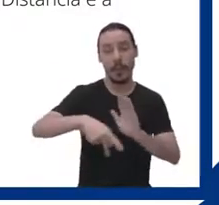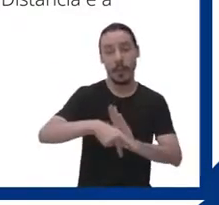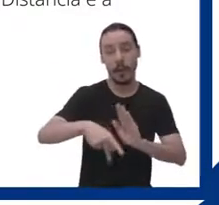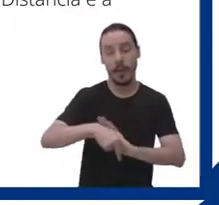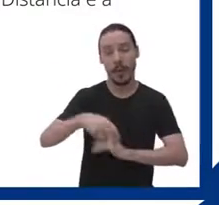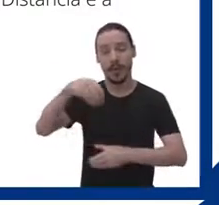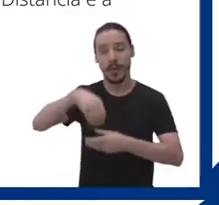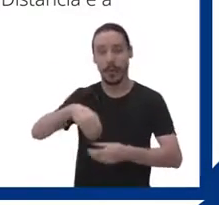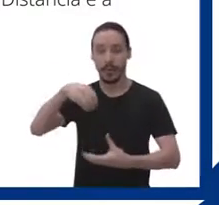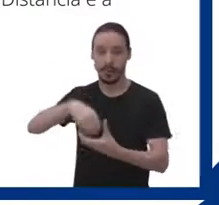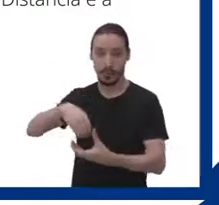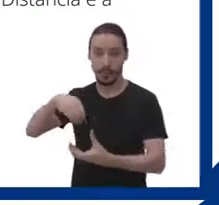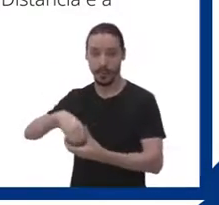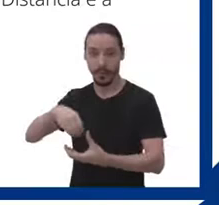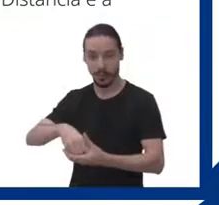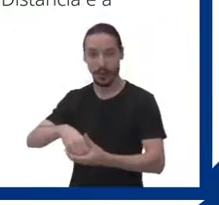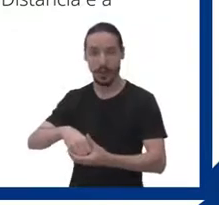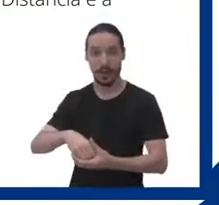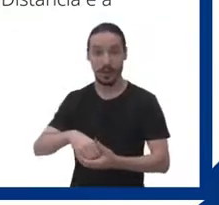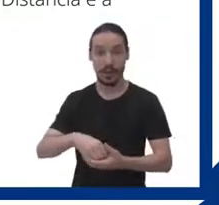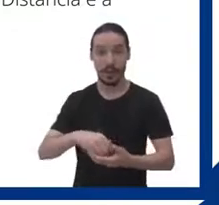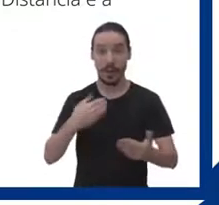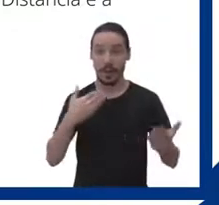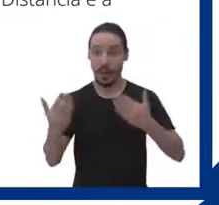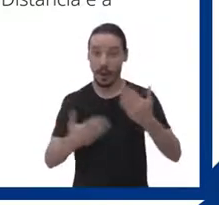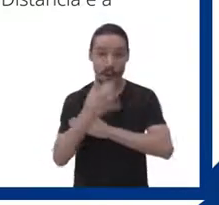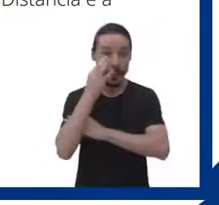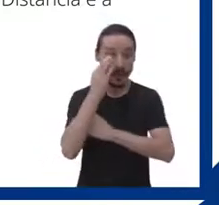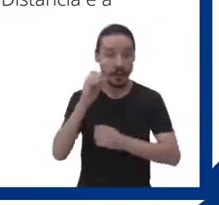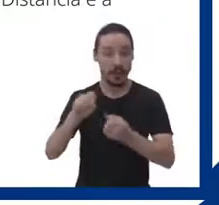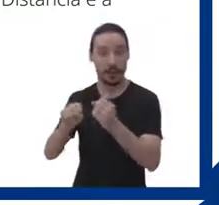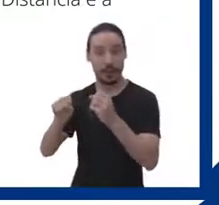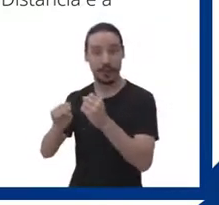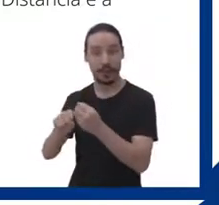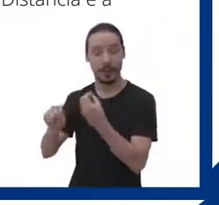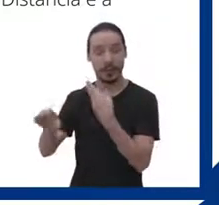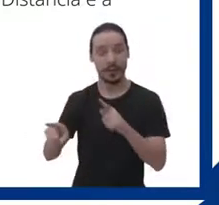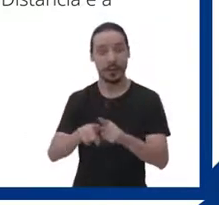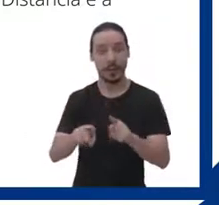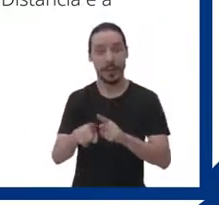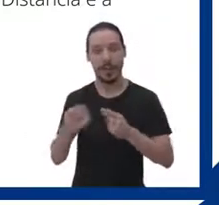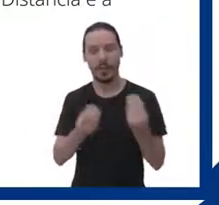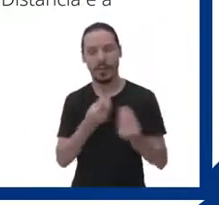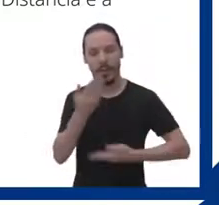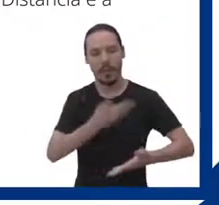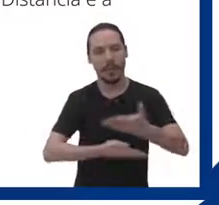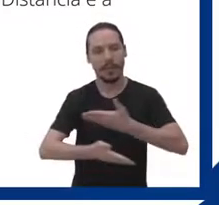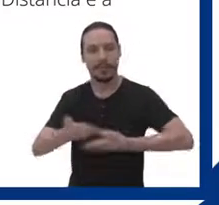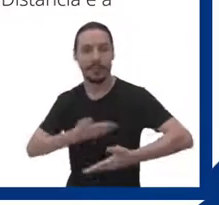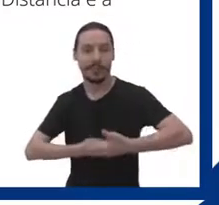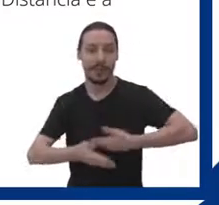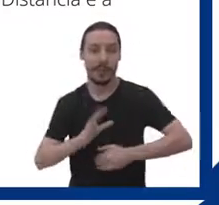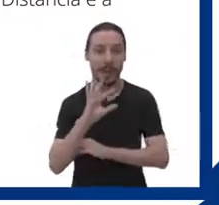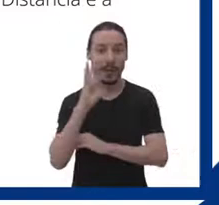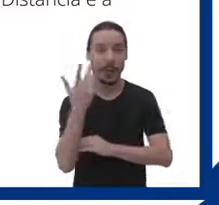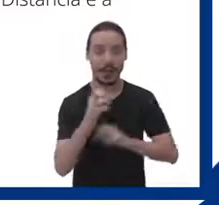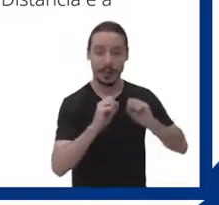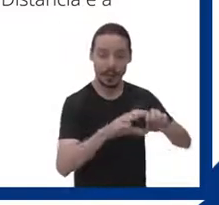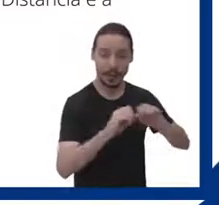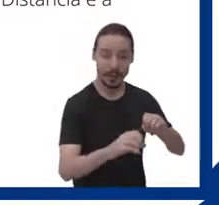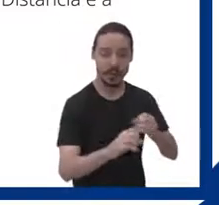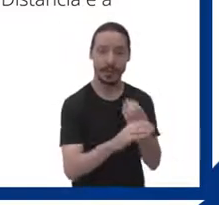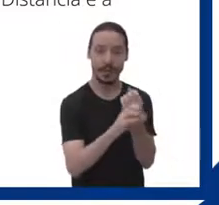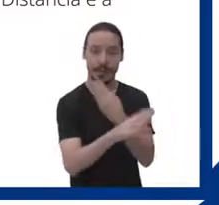instituição de ensino superior presencial e como ocorre a articulação entre educação à distância